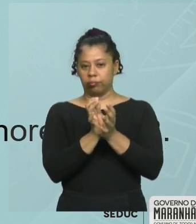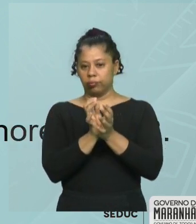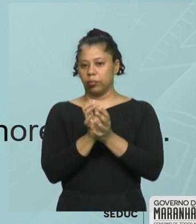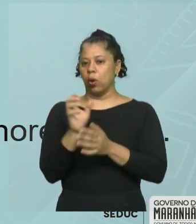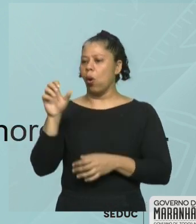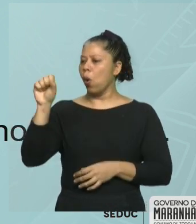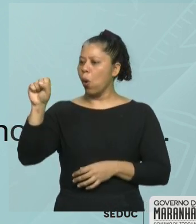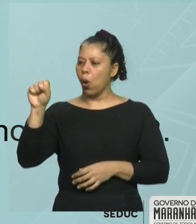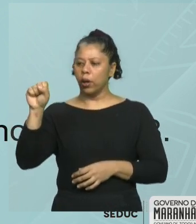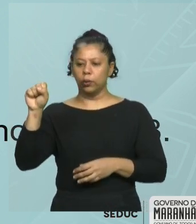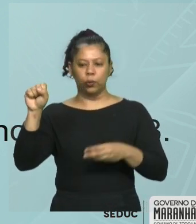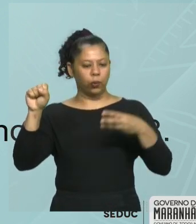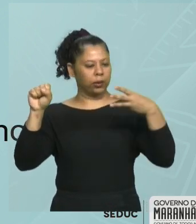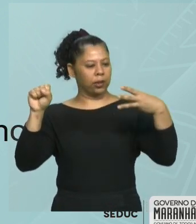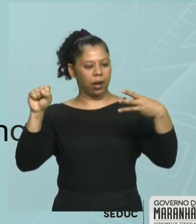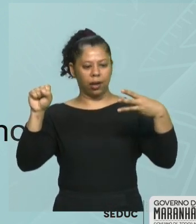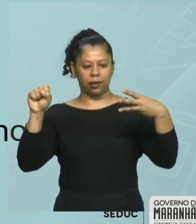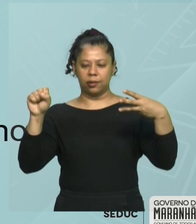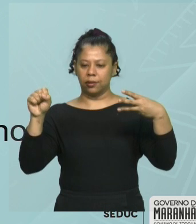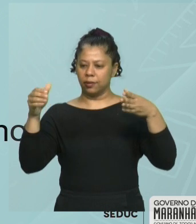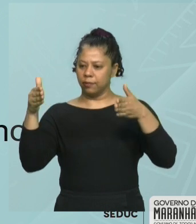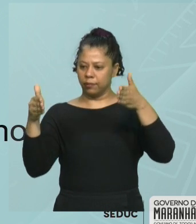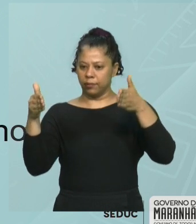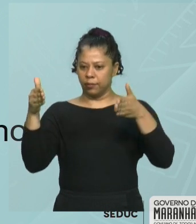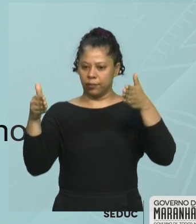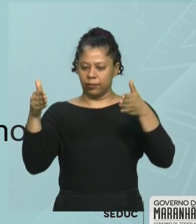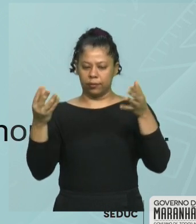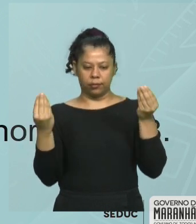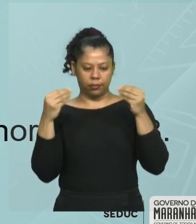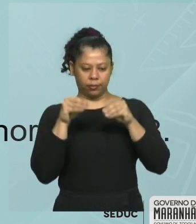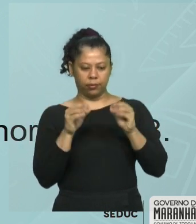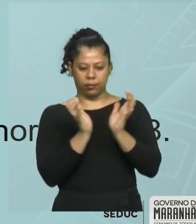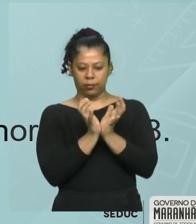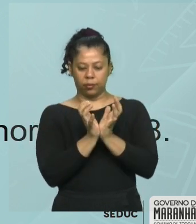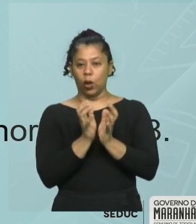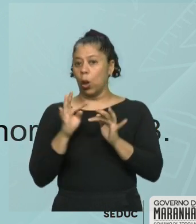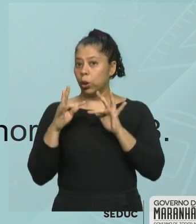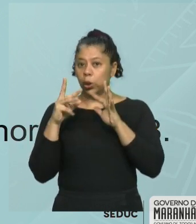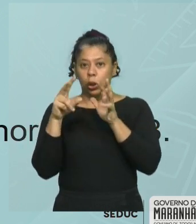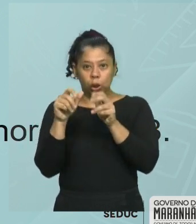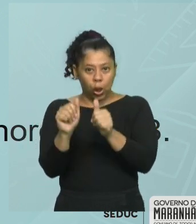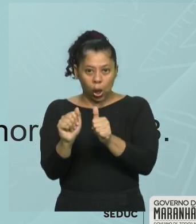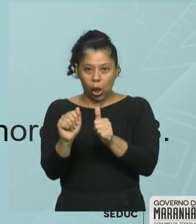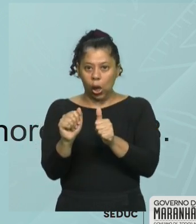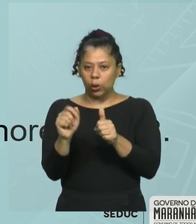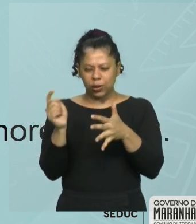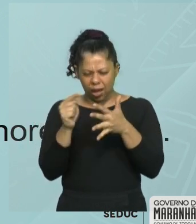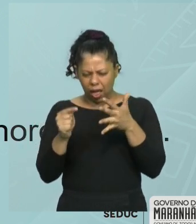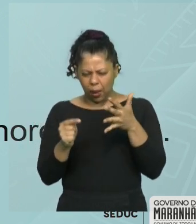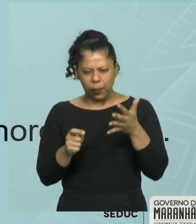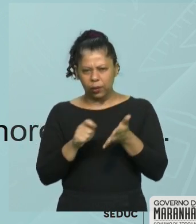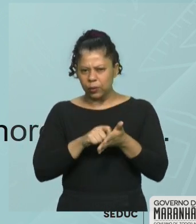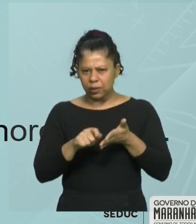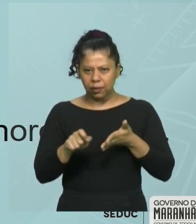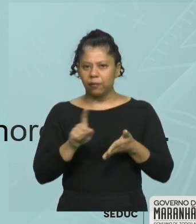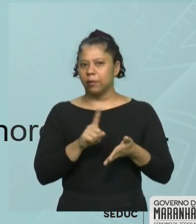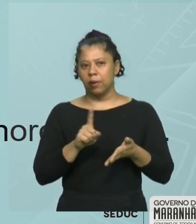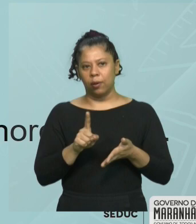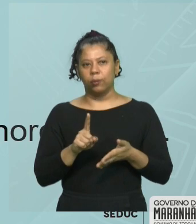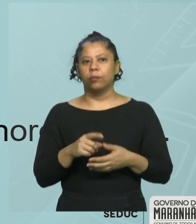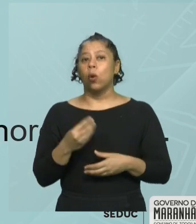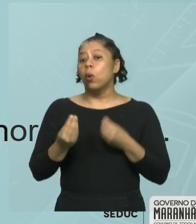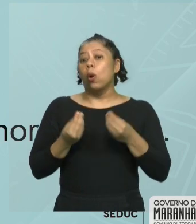8. Como é que eu vou representar? Não vou escrever todos os elementos e a gente coloca assim, B,